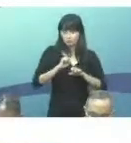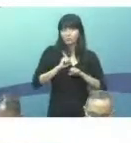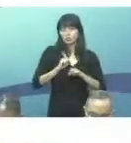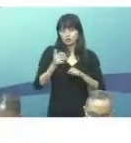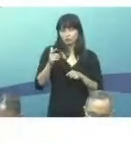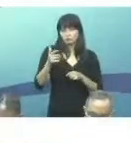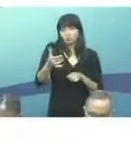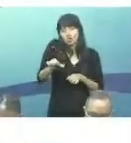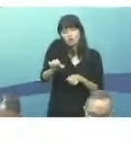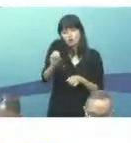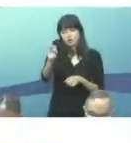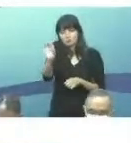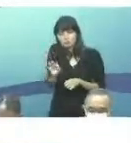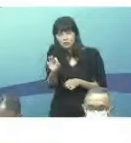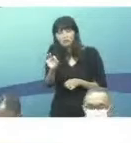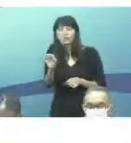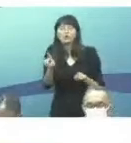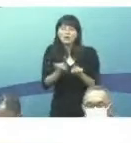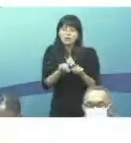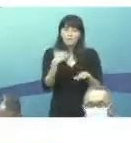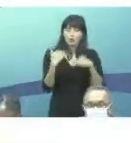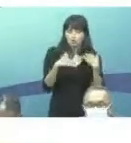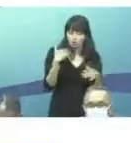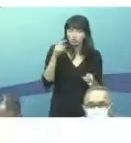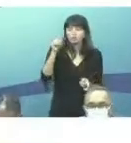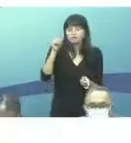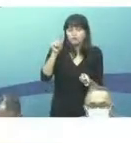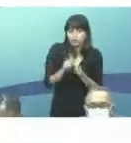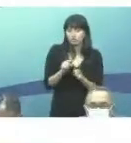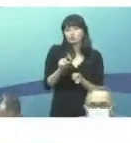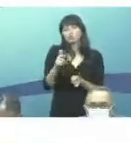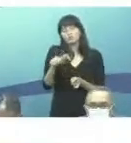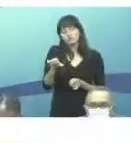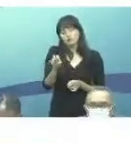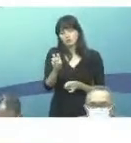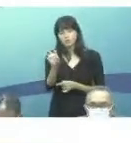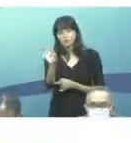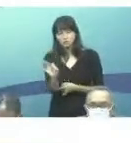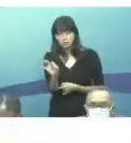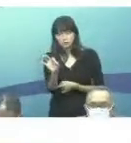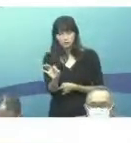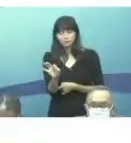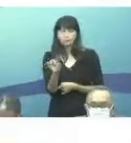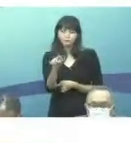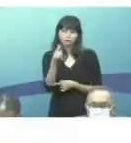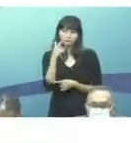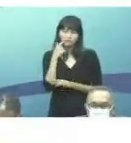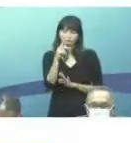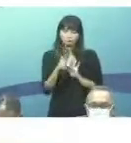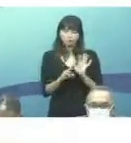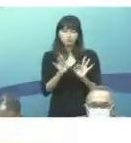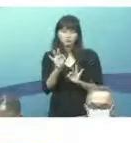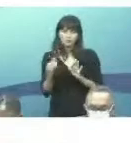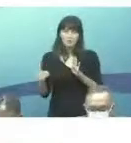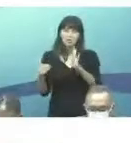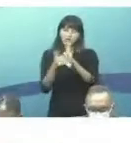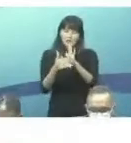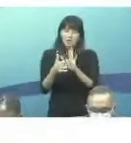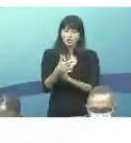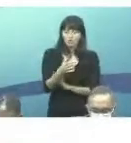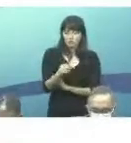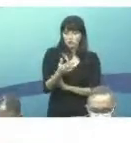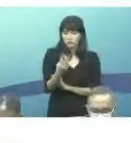% e reduzir o número de mortes por TB em 95%. Isso com o plano até 2035,